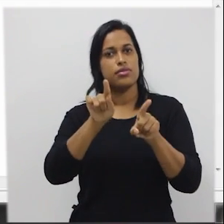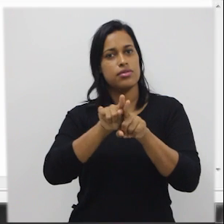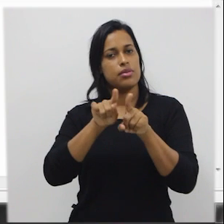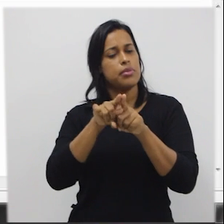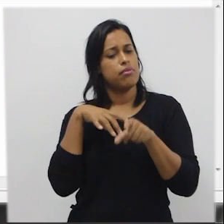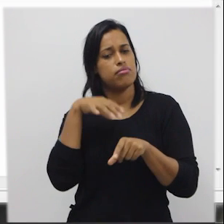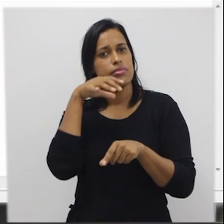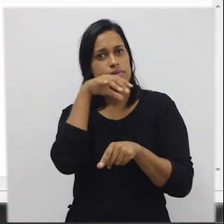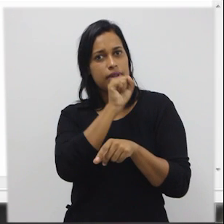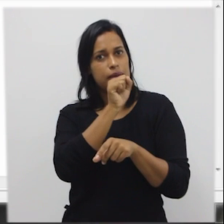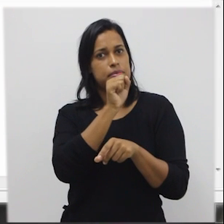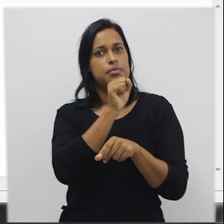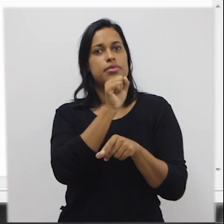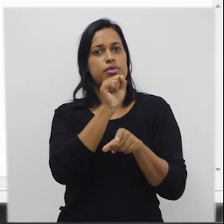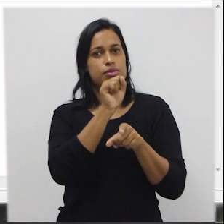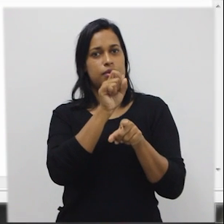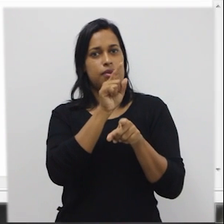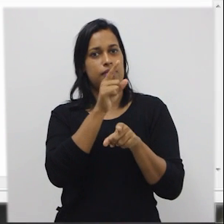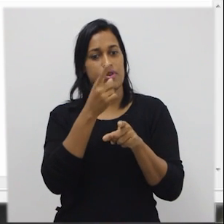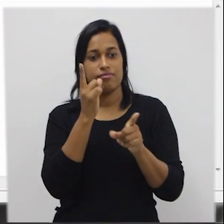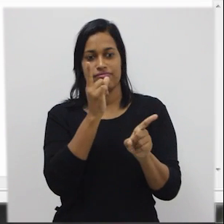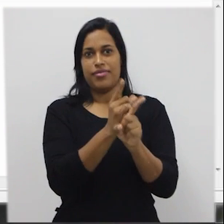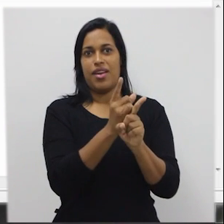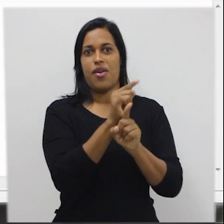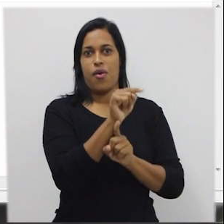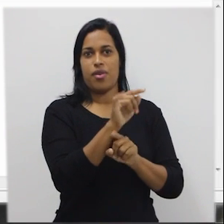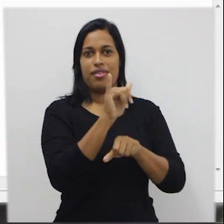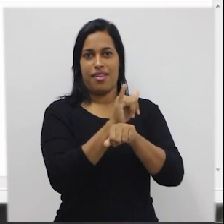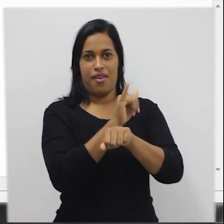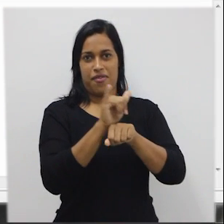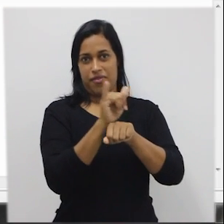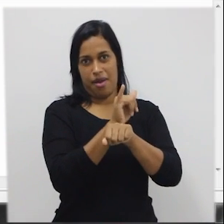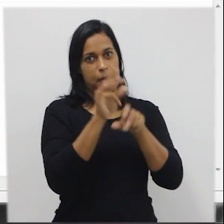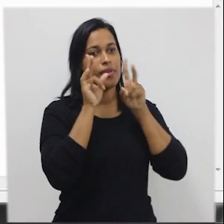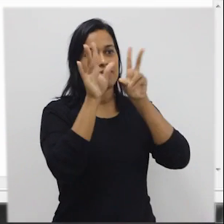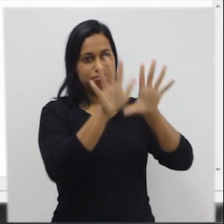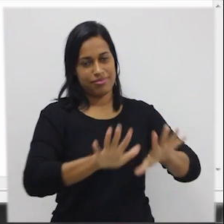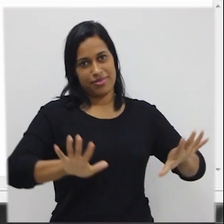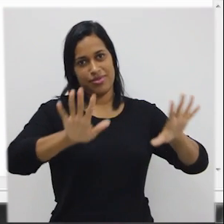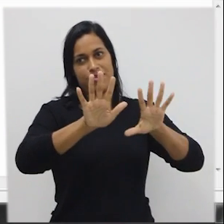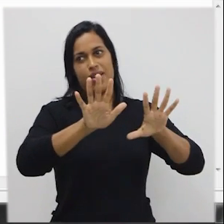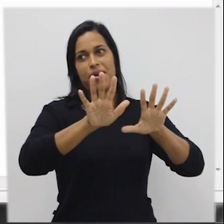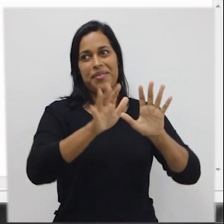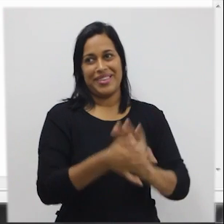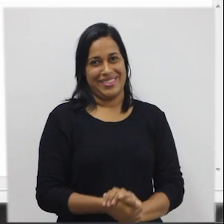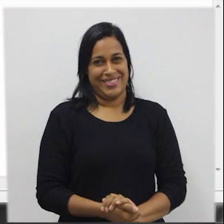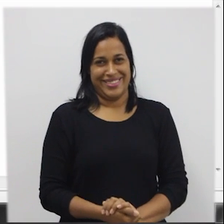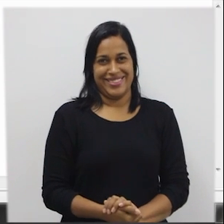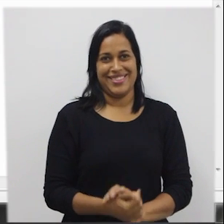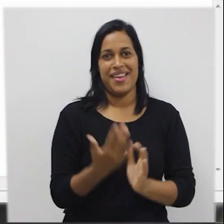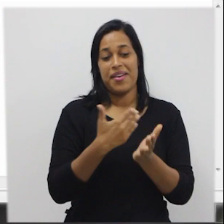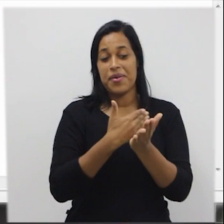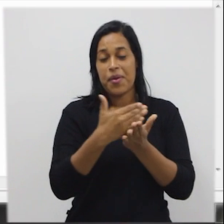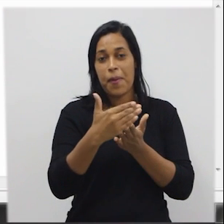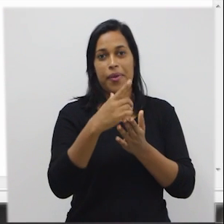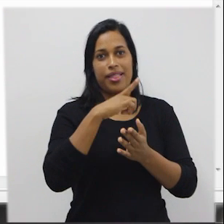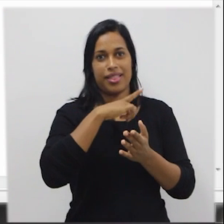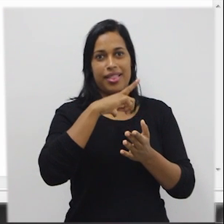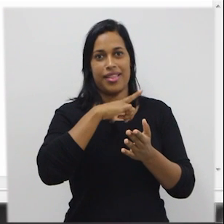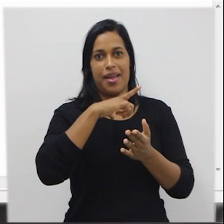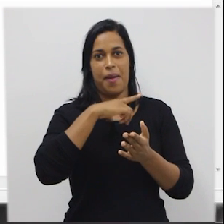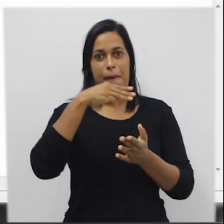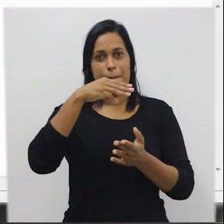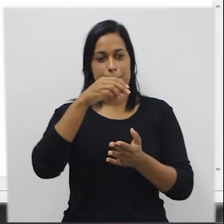se identificar com a ferramenta visual. Nós temos inicialmente a barra de menu com as opções